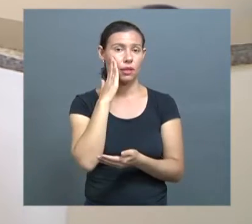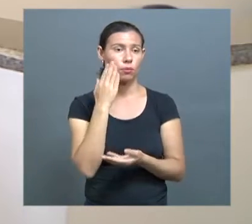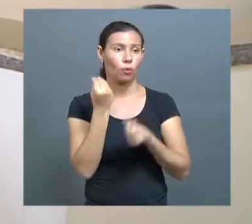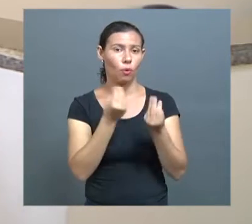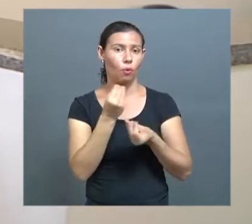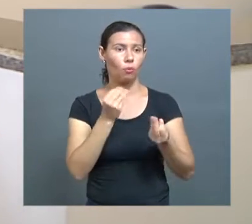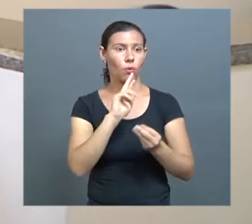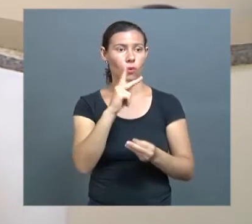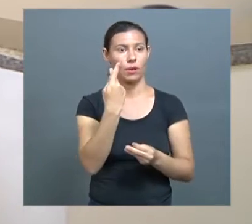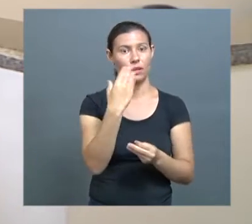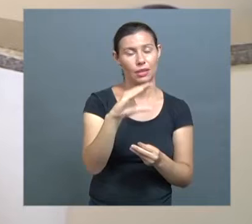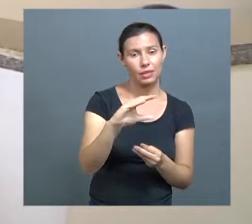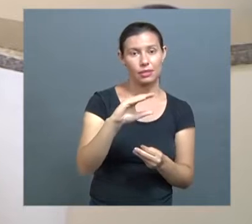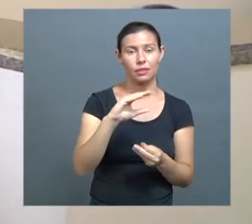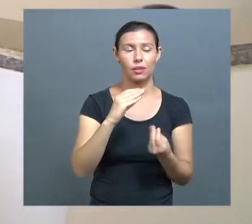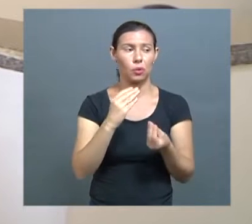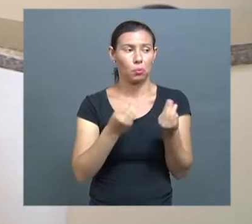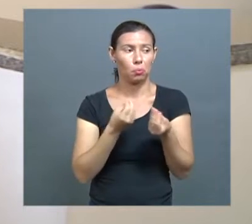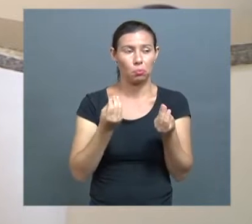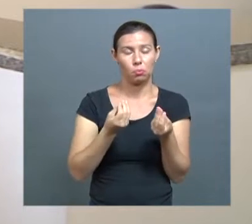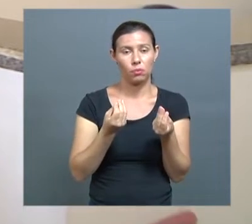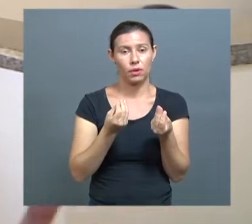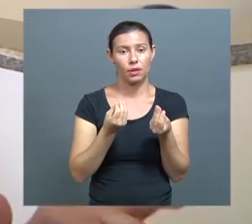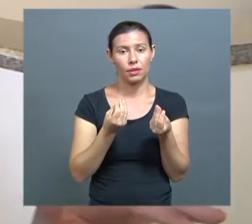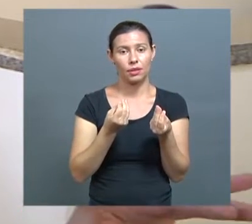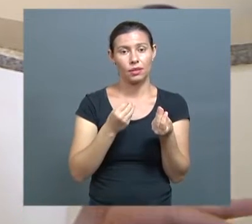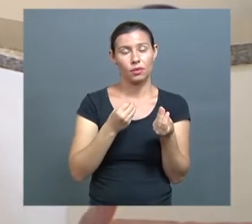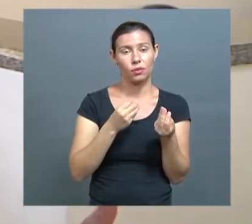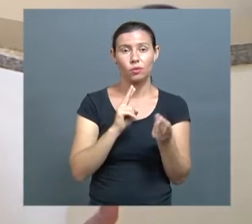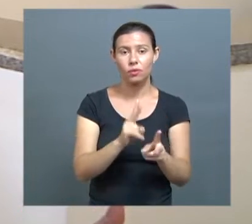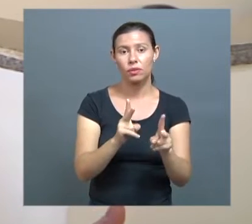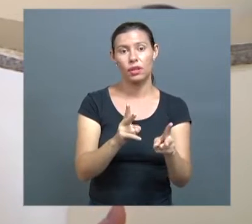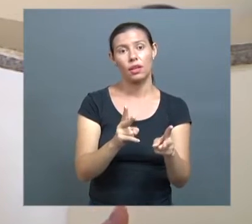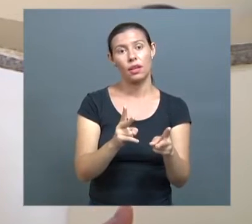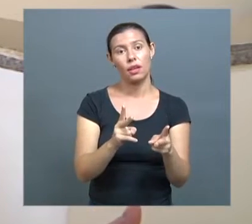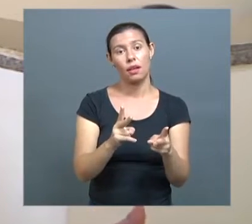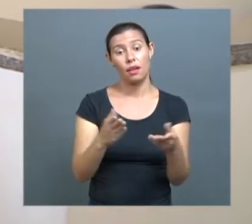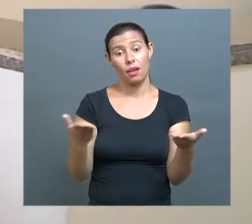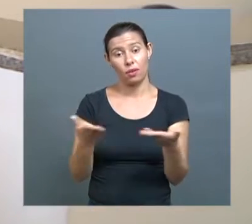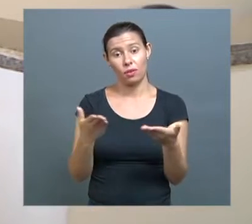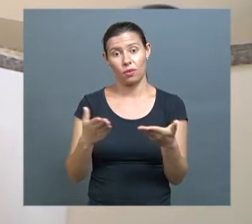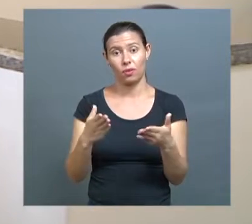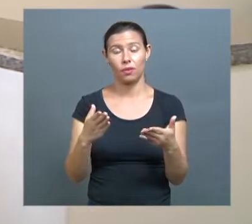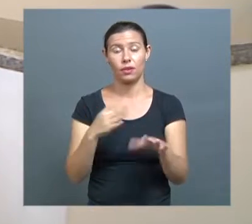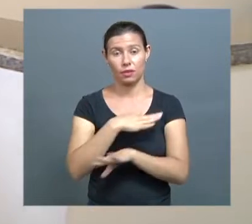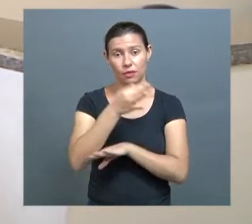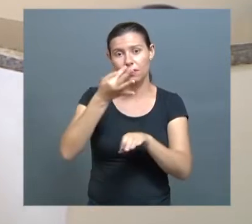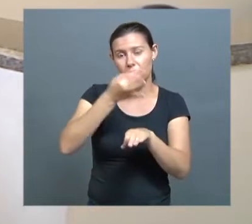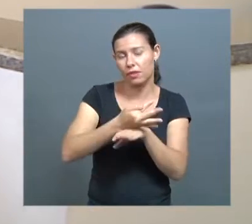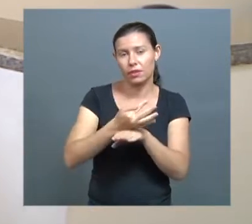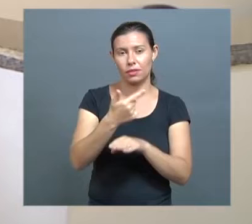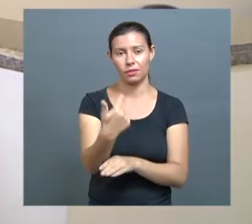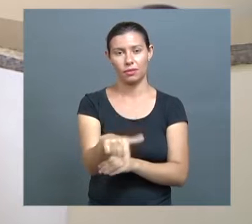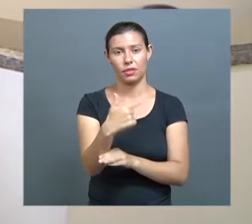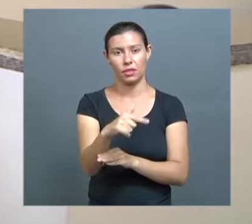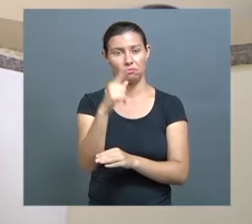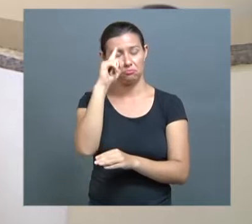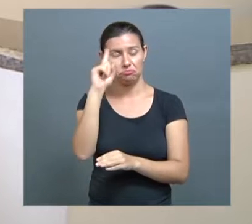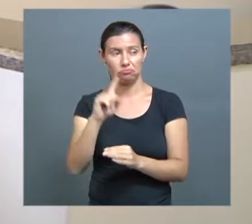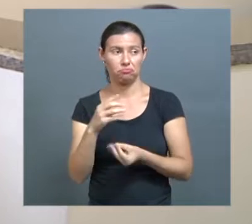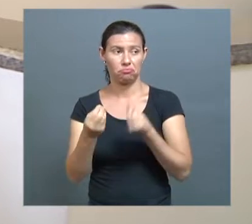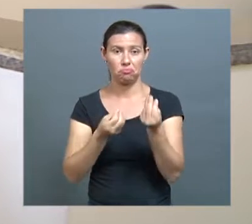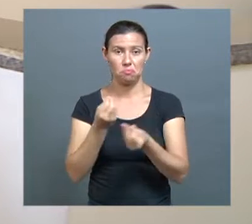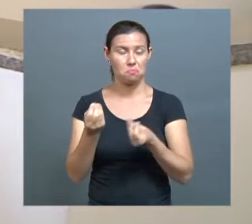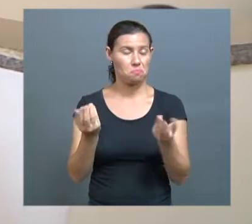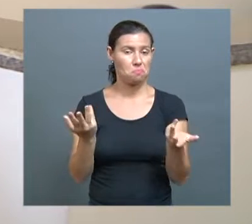continuar com os nossos plantões normalmente, o que parece que não está acontecendo, pelo menos agora no período de férias, a gente não sabe como que vai ficar